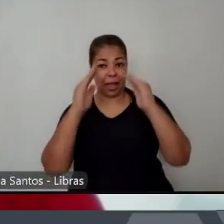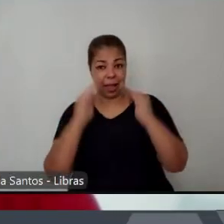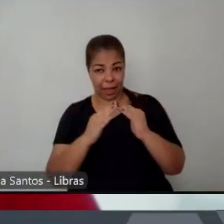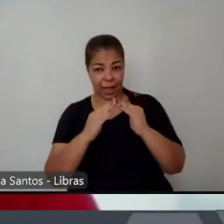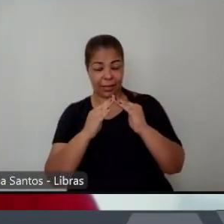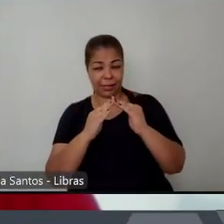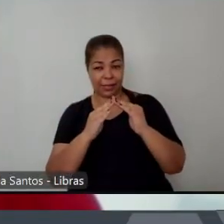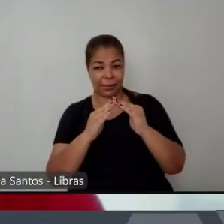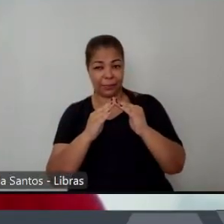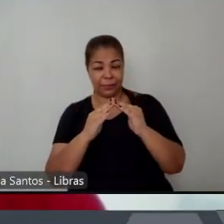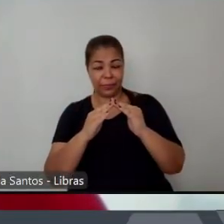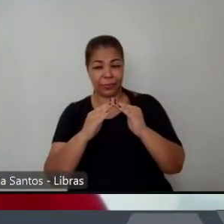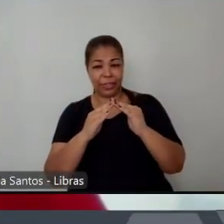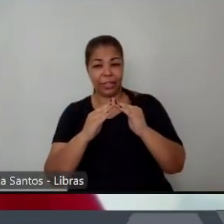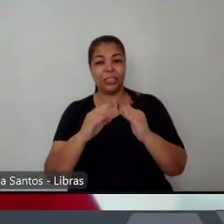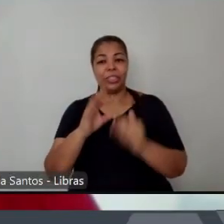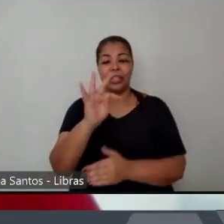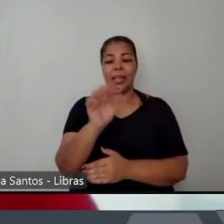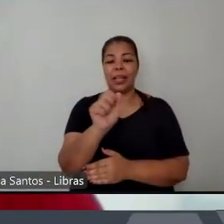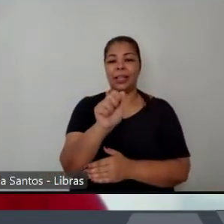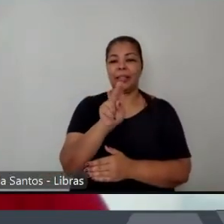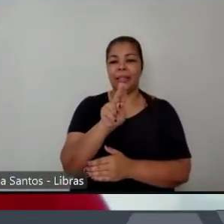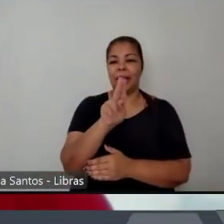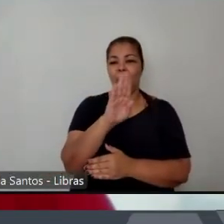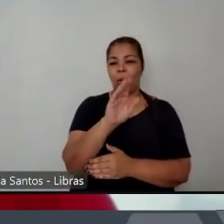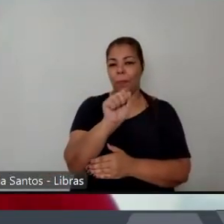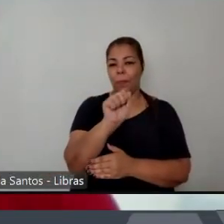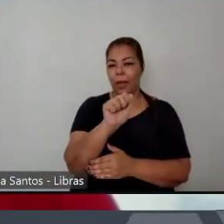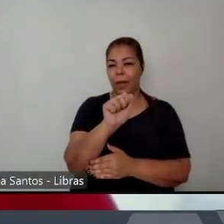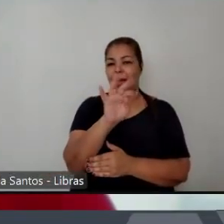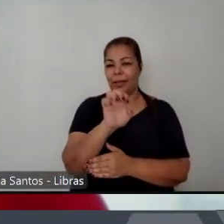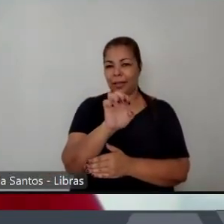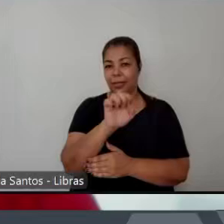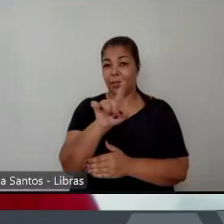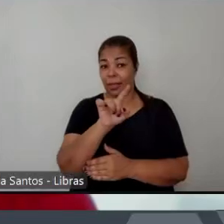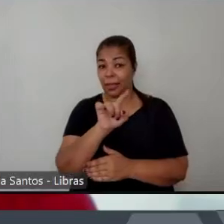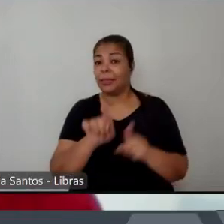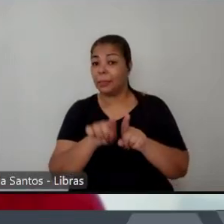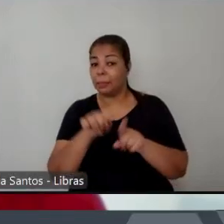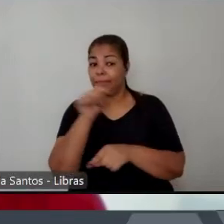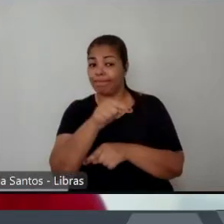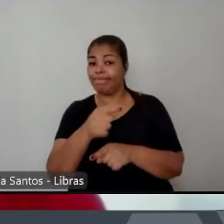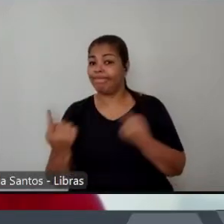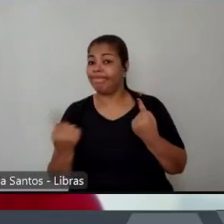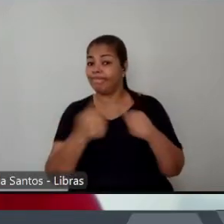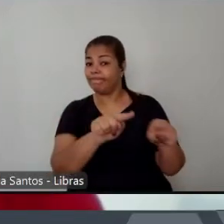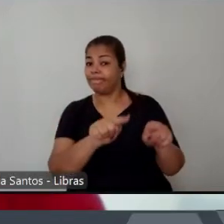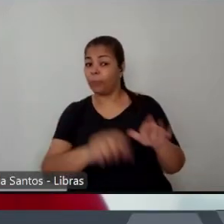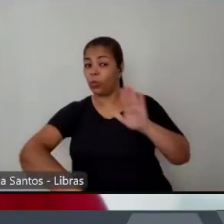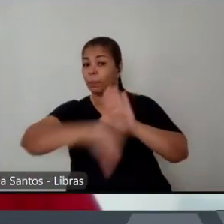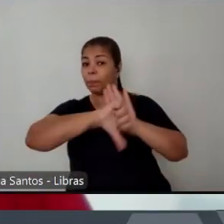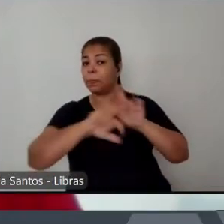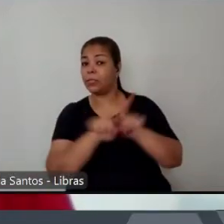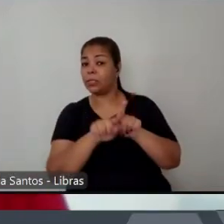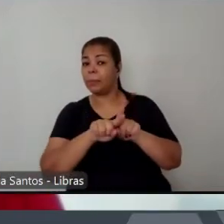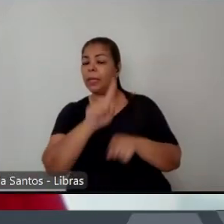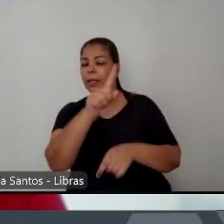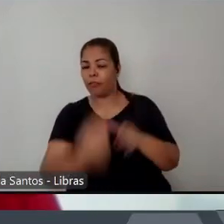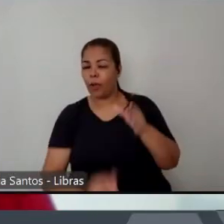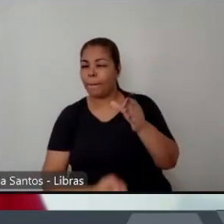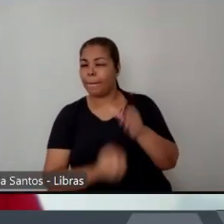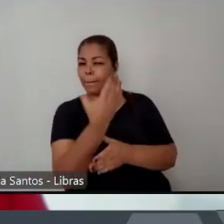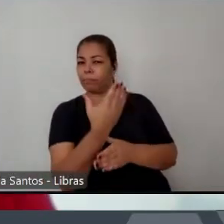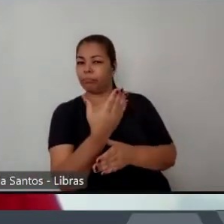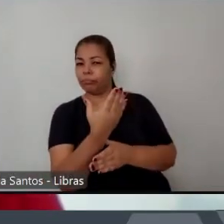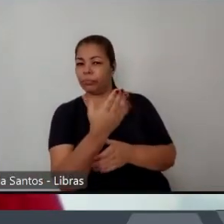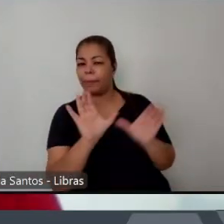segurança máxima da época onde havia muita truculência contra os presos eles formam o primeiro comando da capital justamente